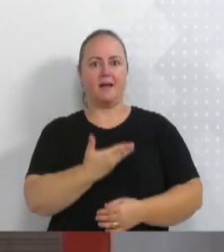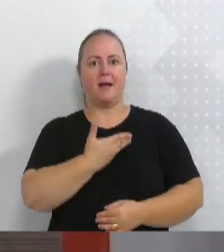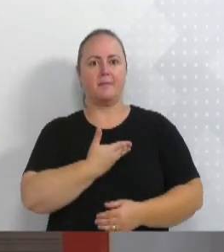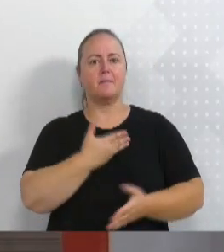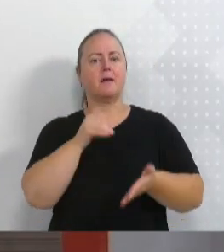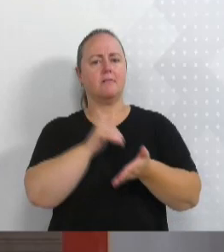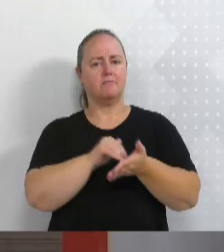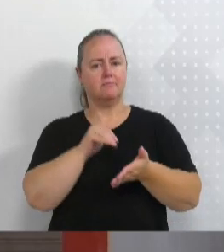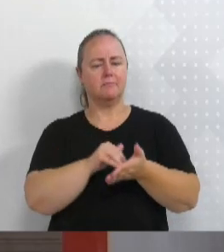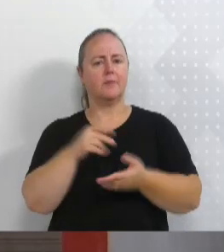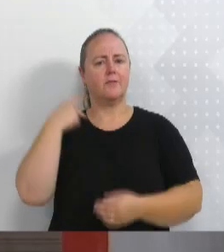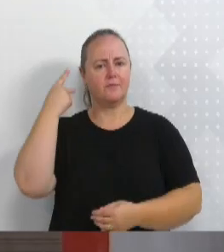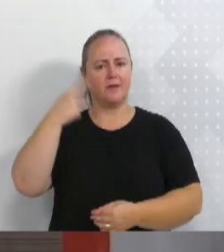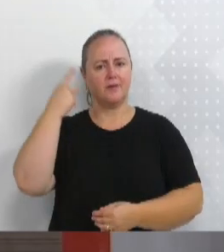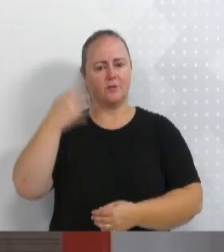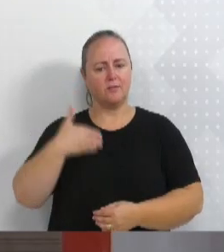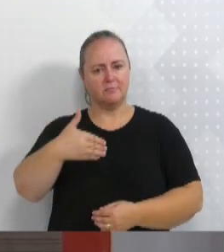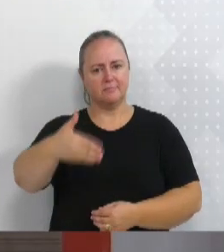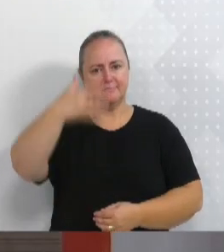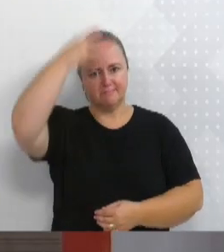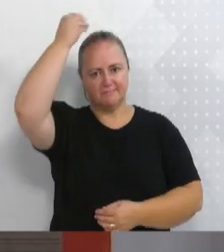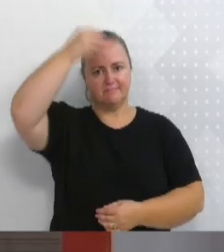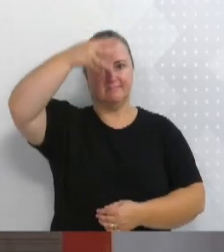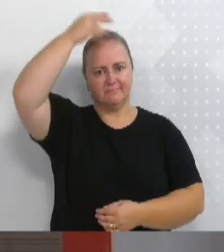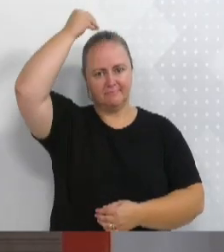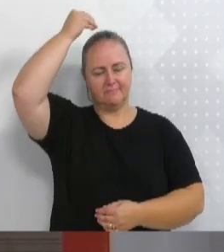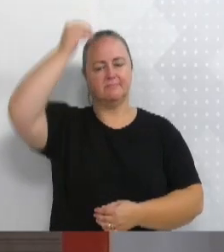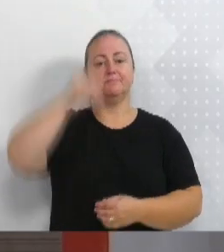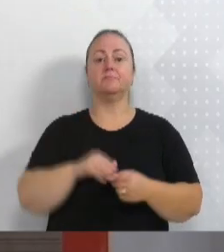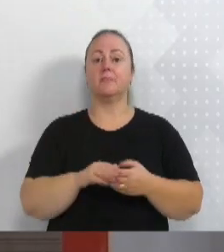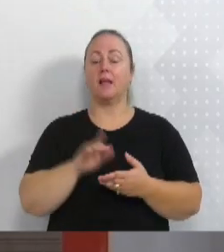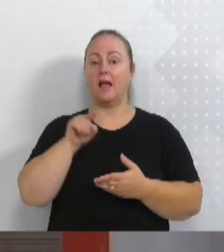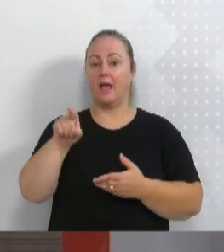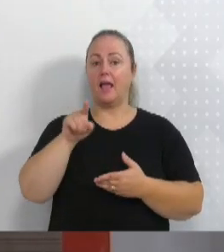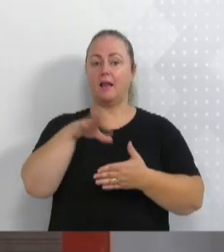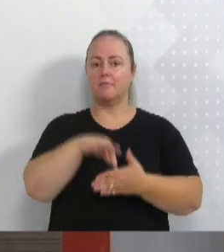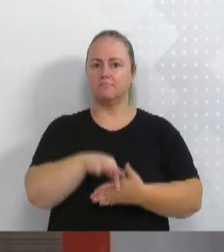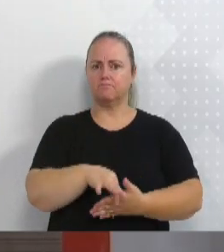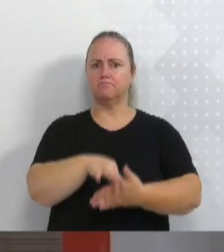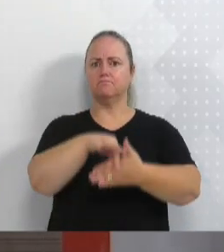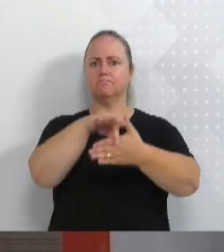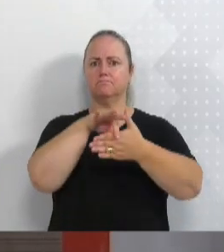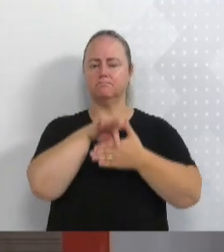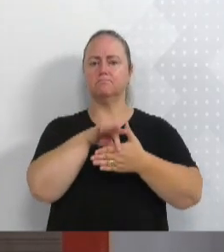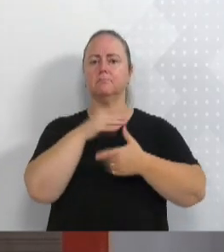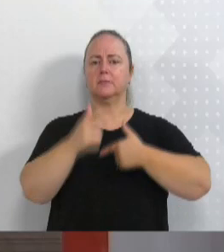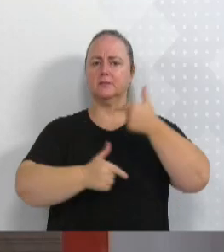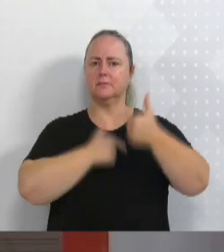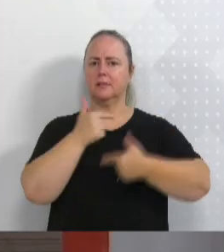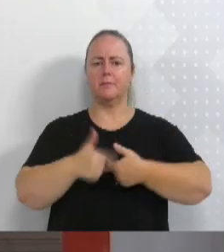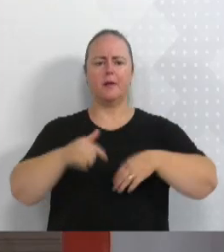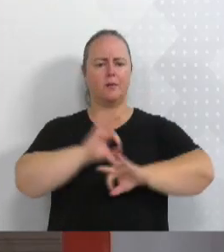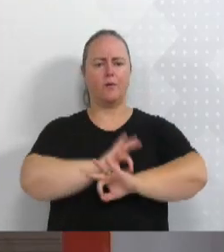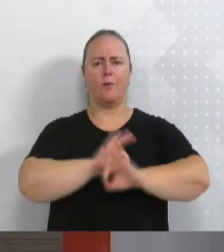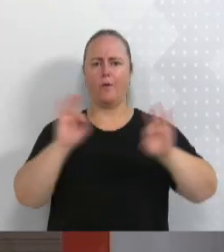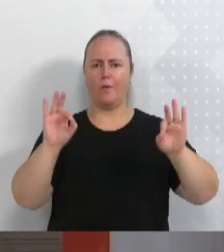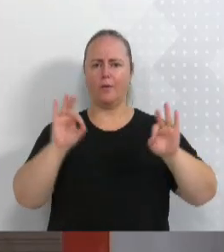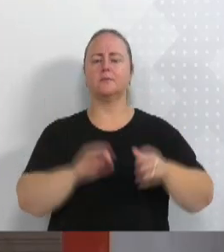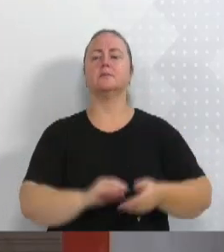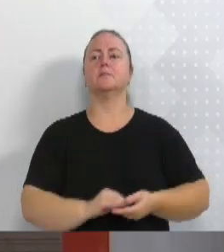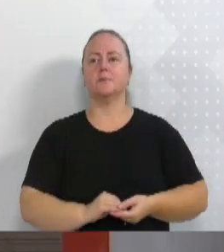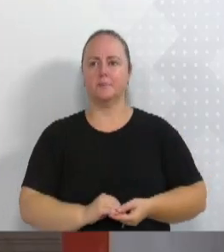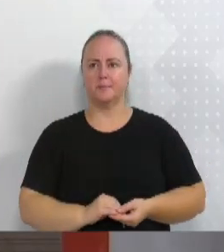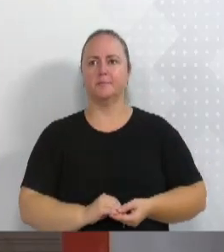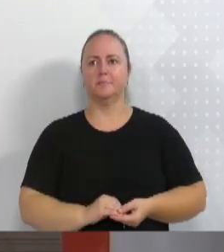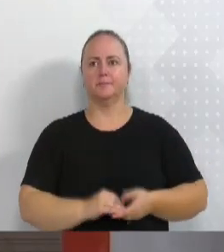Educação, Alexandre Matias, que está liderando a educação de Blumenau e fazendo um grande trabalho. E, como eu sempre digo,